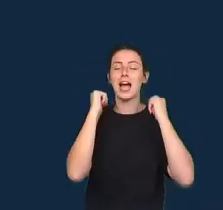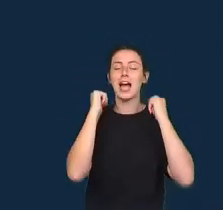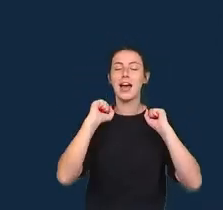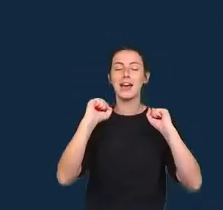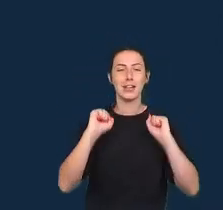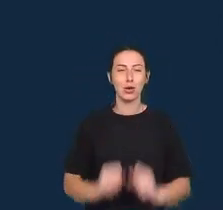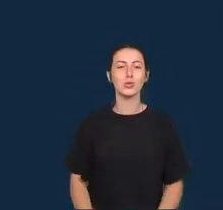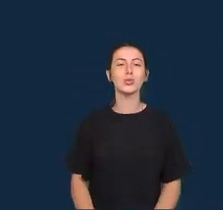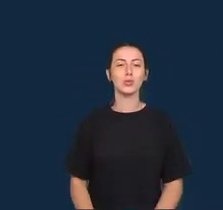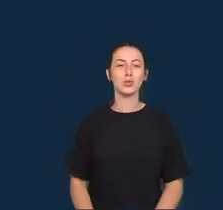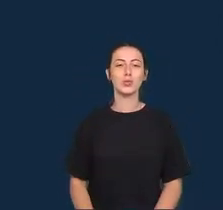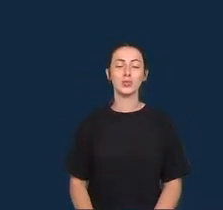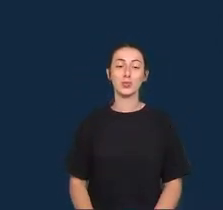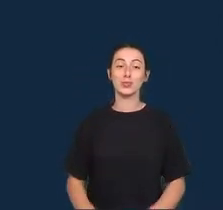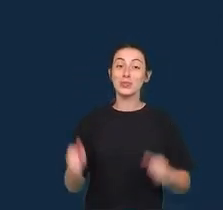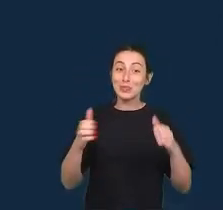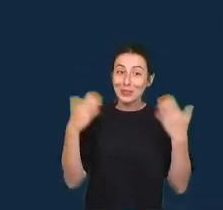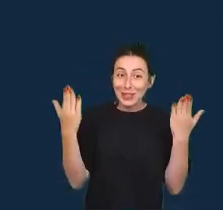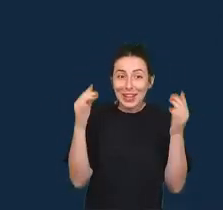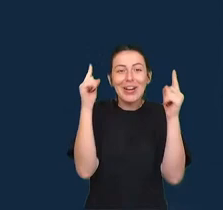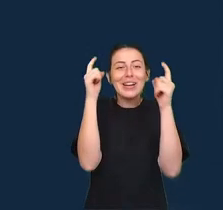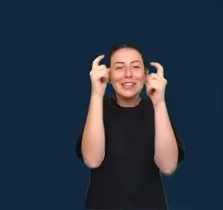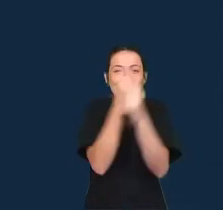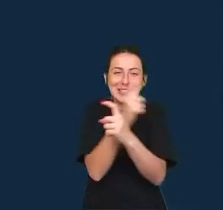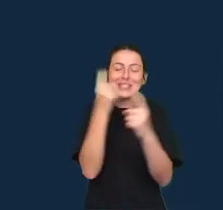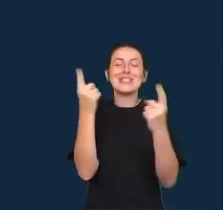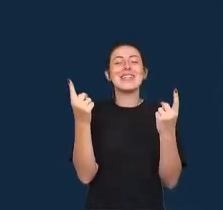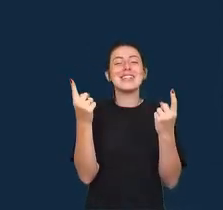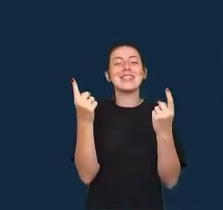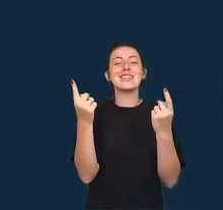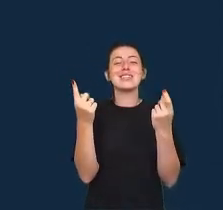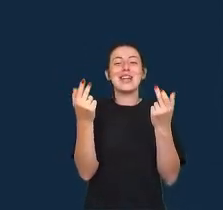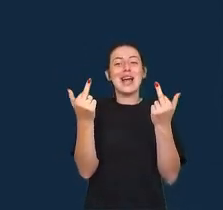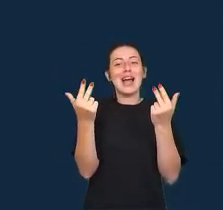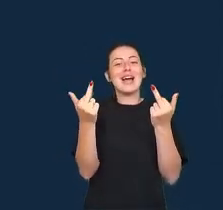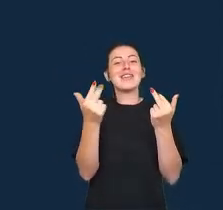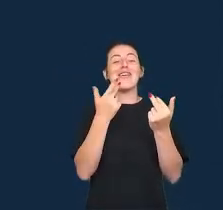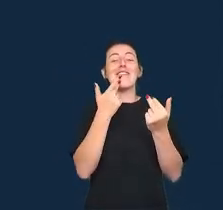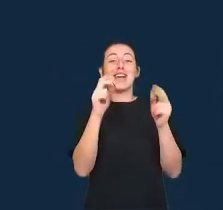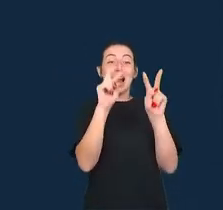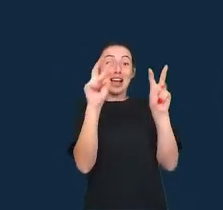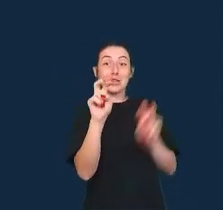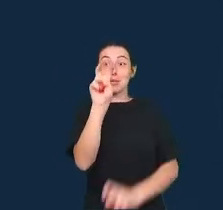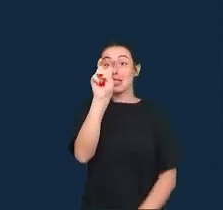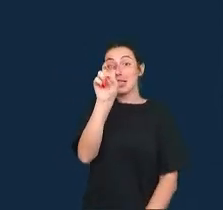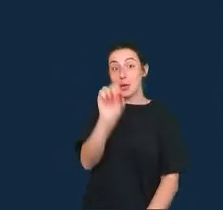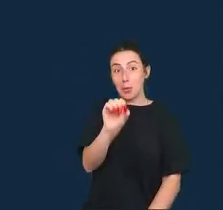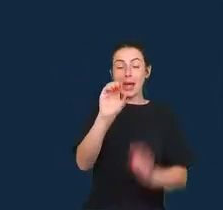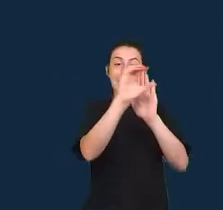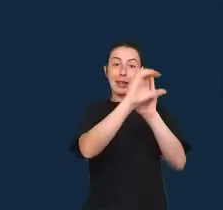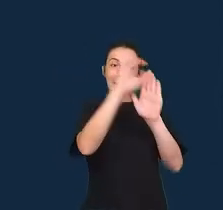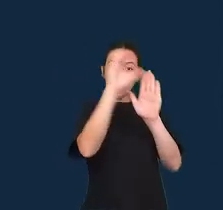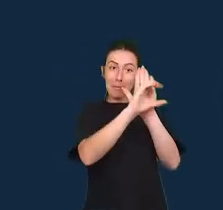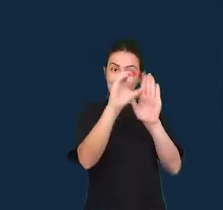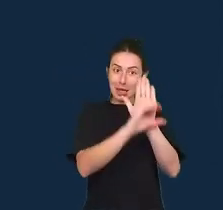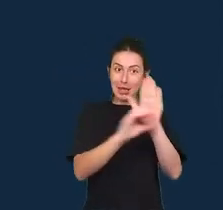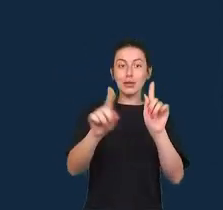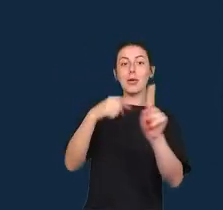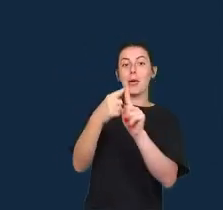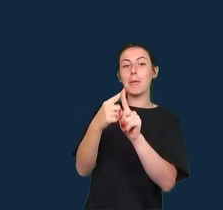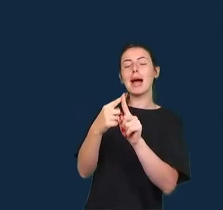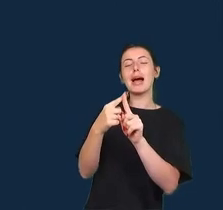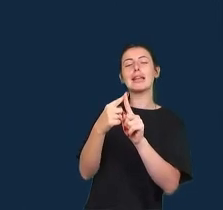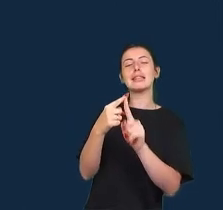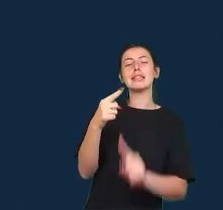Então, é difícil fazer justiça a 50 capítulos e 74 autores em tão curto